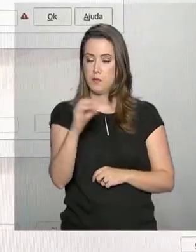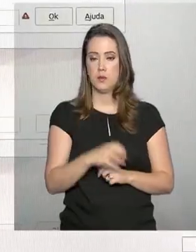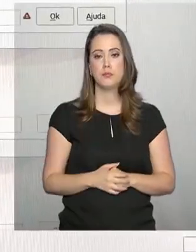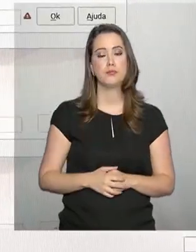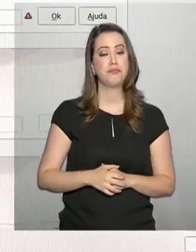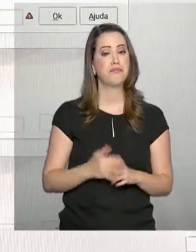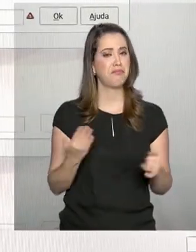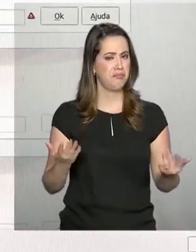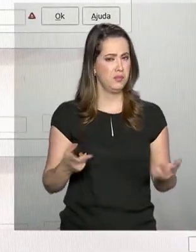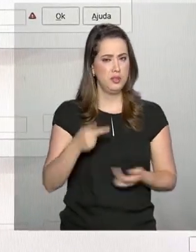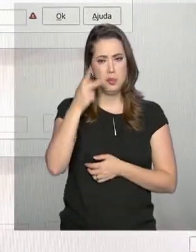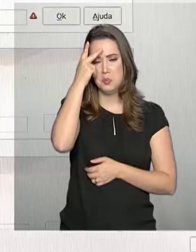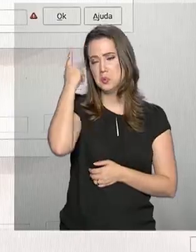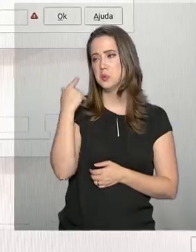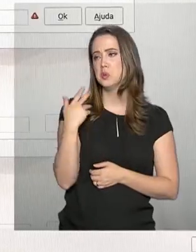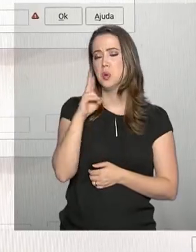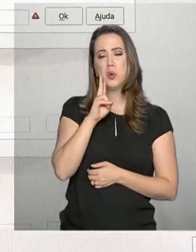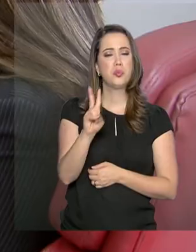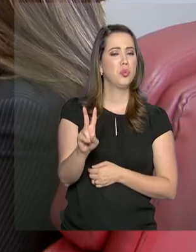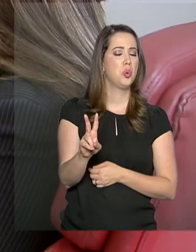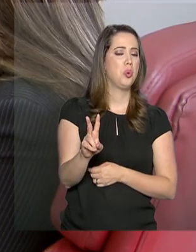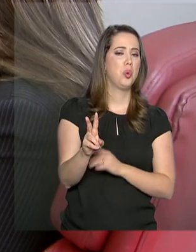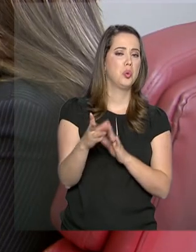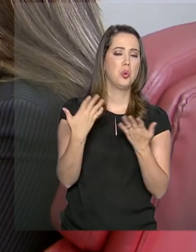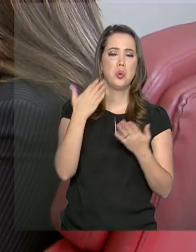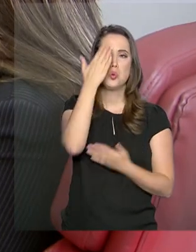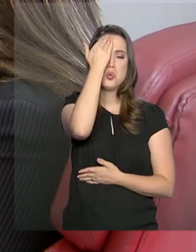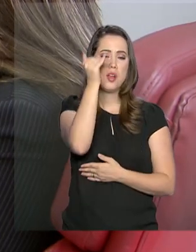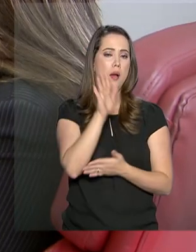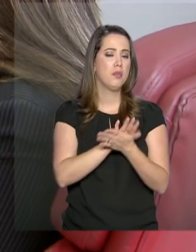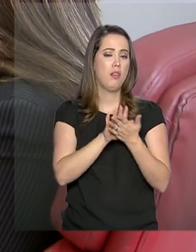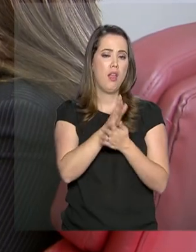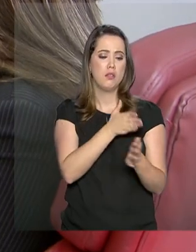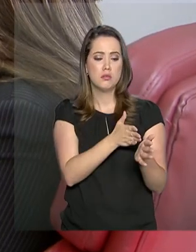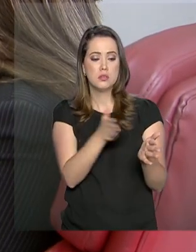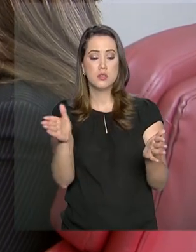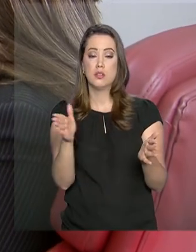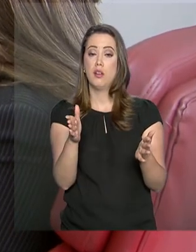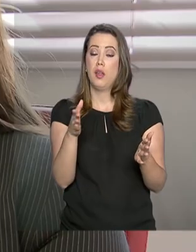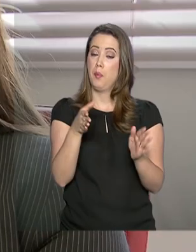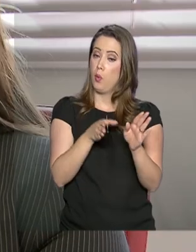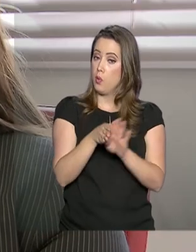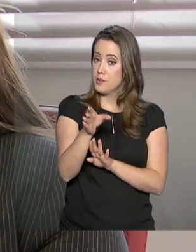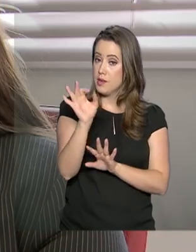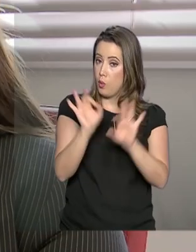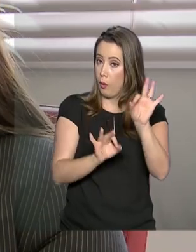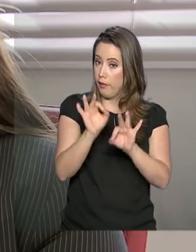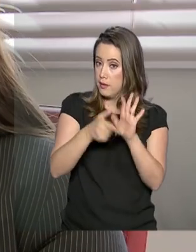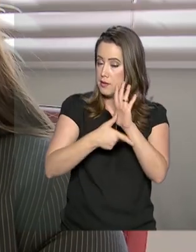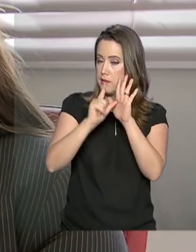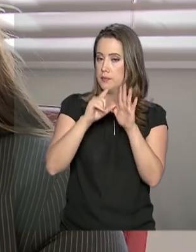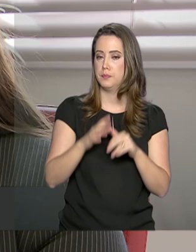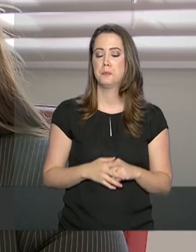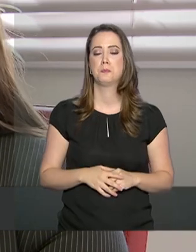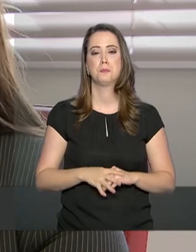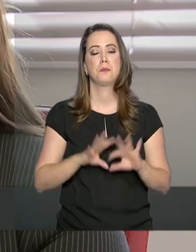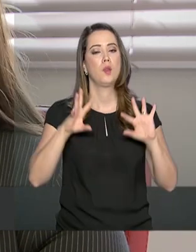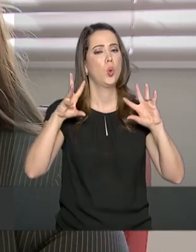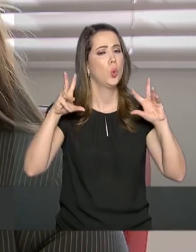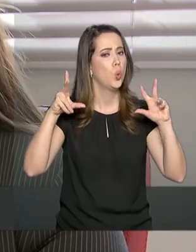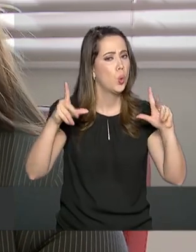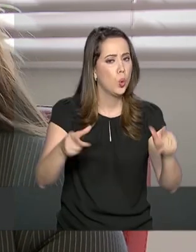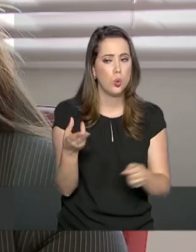Para quem ainda nem se deu conta dos prazos, a dica é se organizar o quanto antes. Todos os rendimentos assalariados,